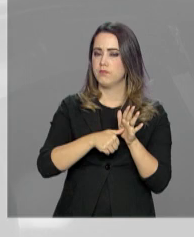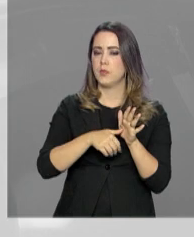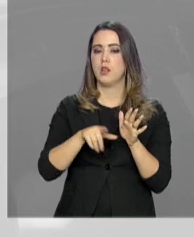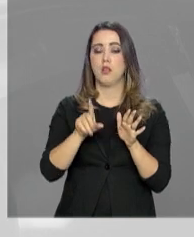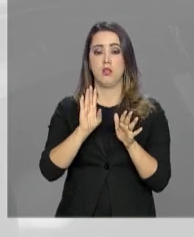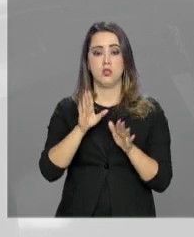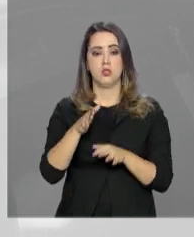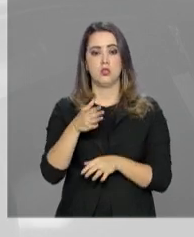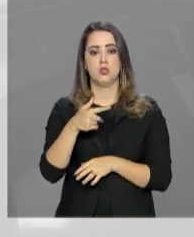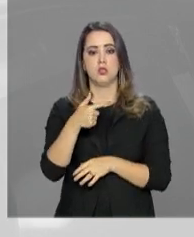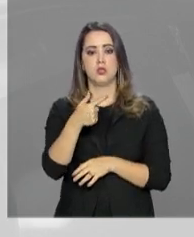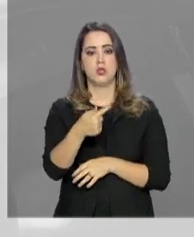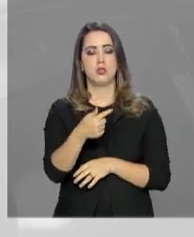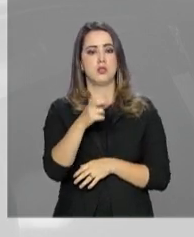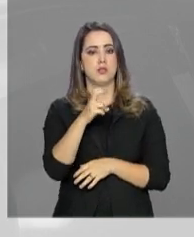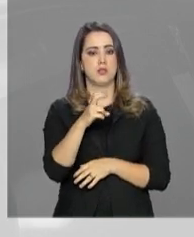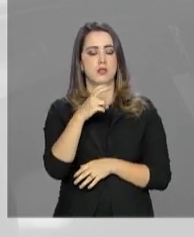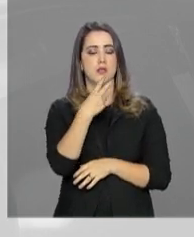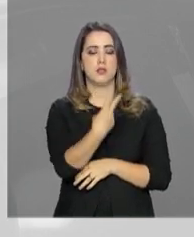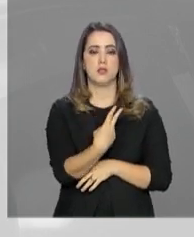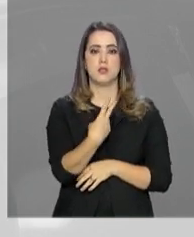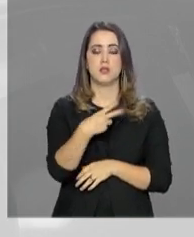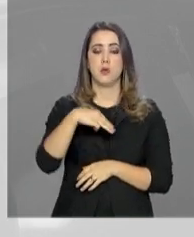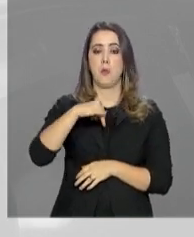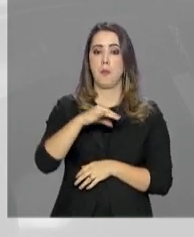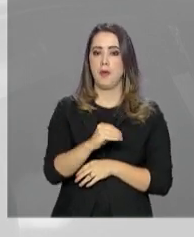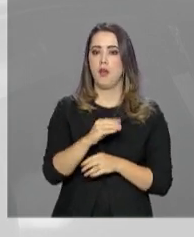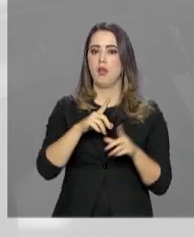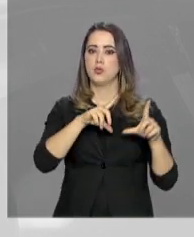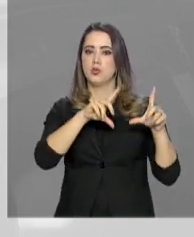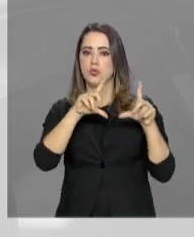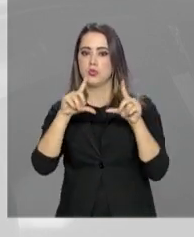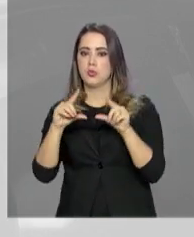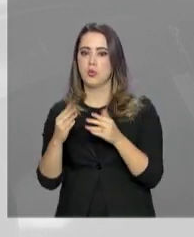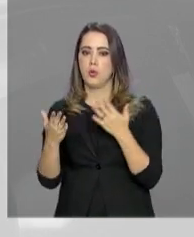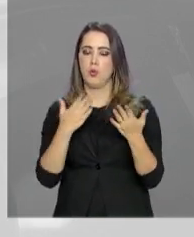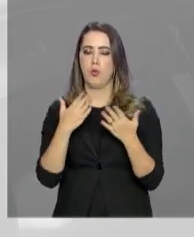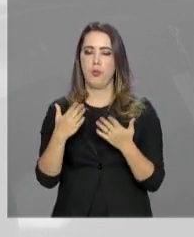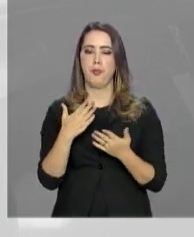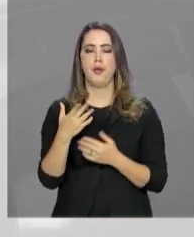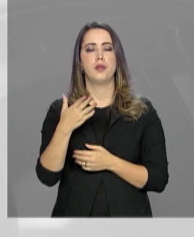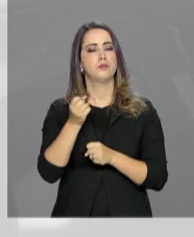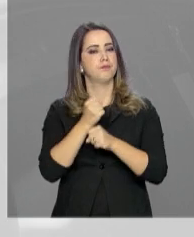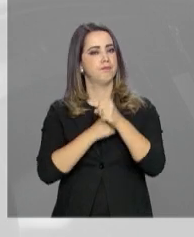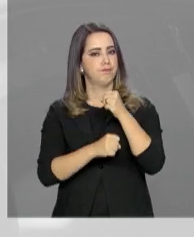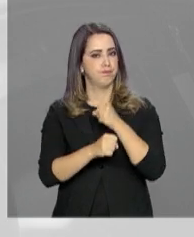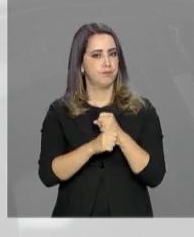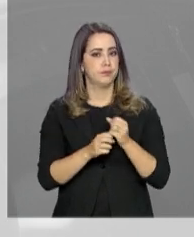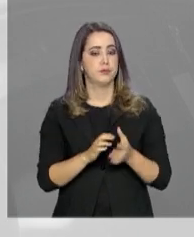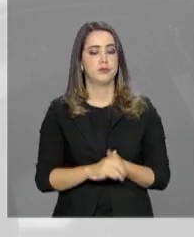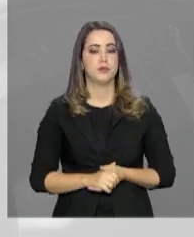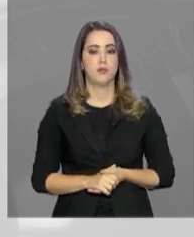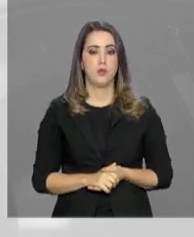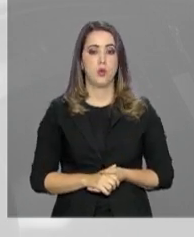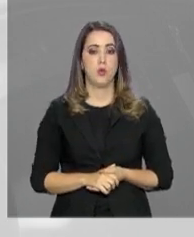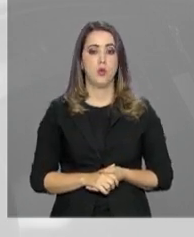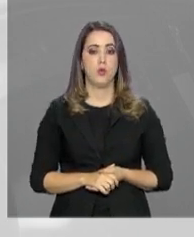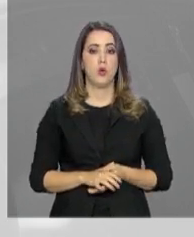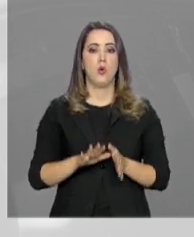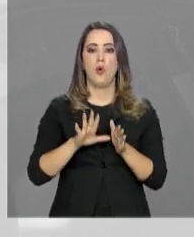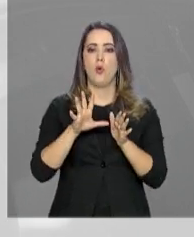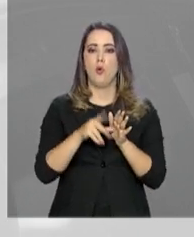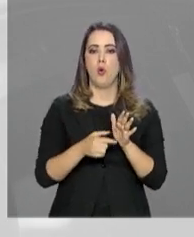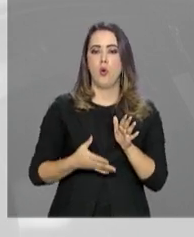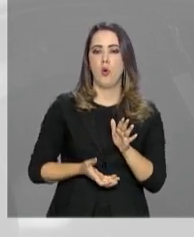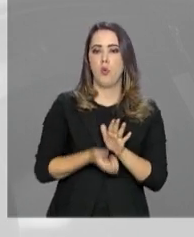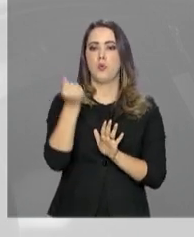ocorrências em maio, 488 a menos do que o registrado em maio do ano passado. O roubo de rua, como